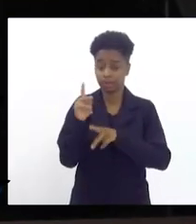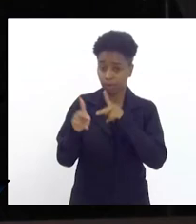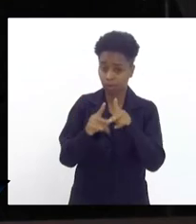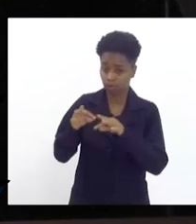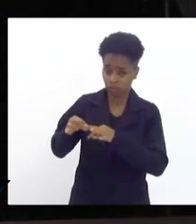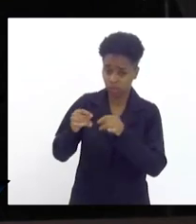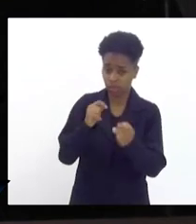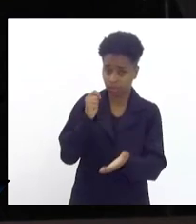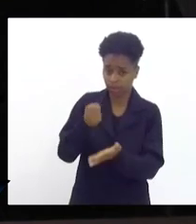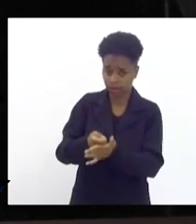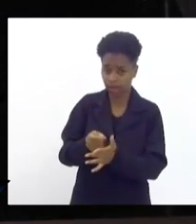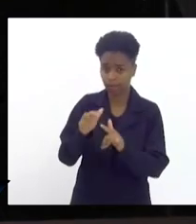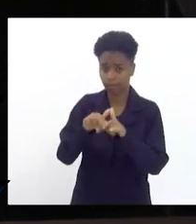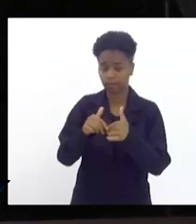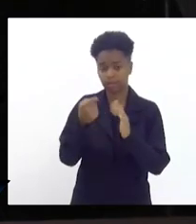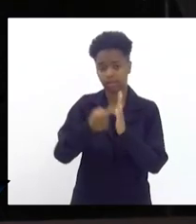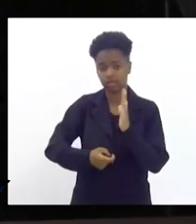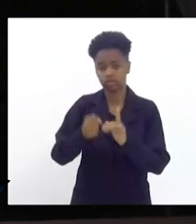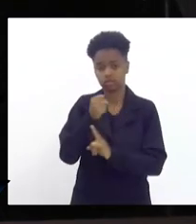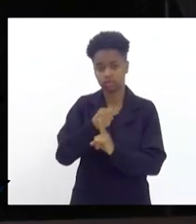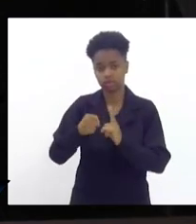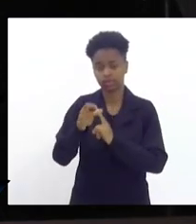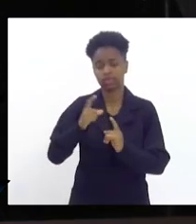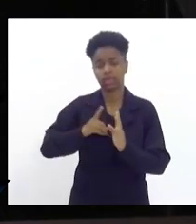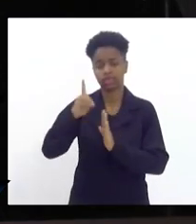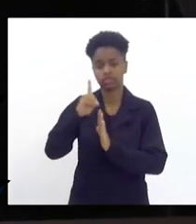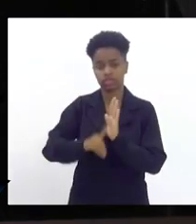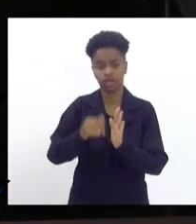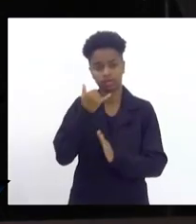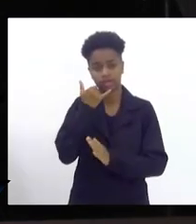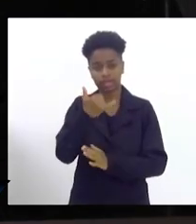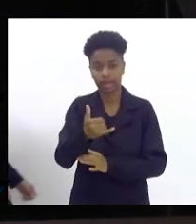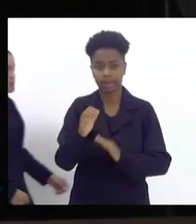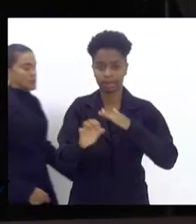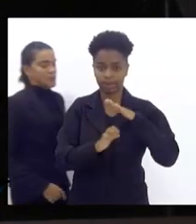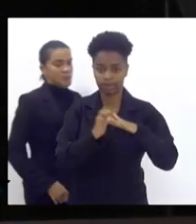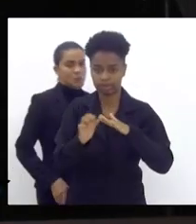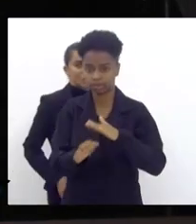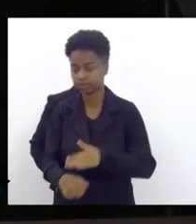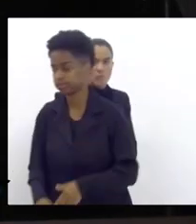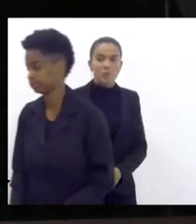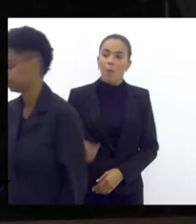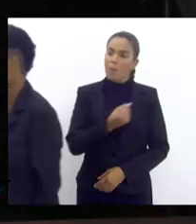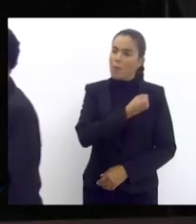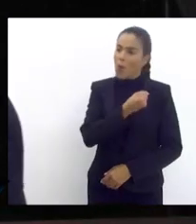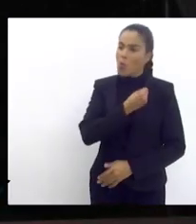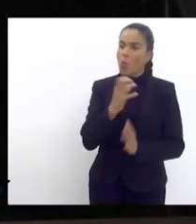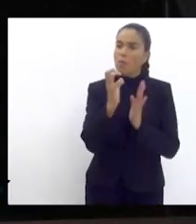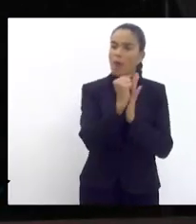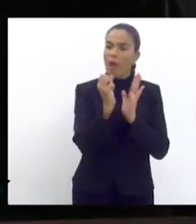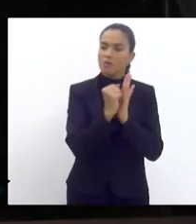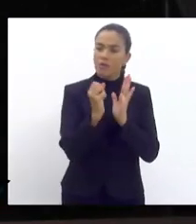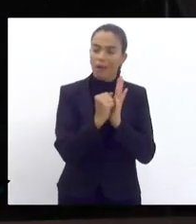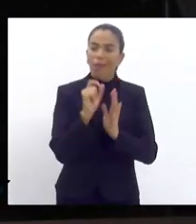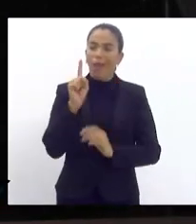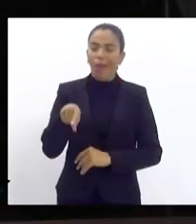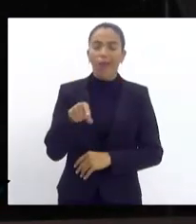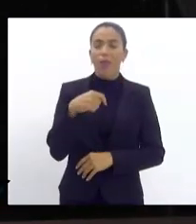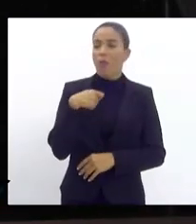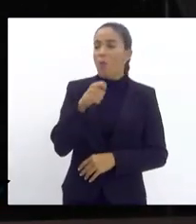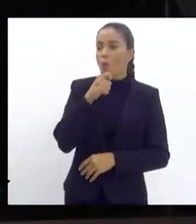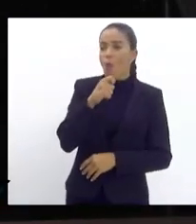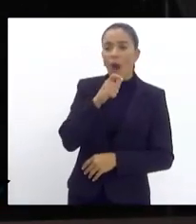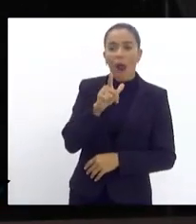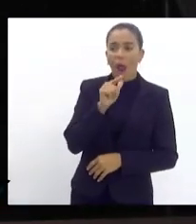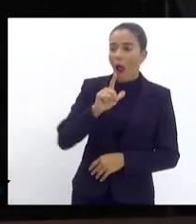através da tarifa social ela vai ter o direito de ligar para concessionários meu número de cadastro número tal estou sem água que